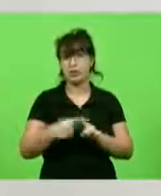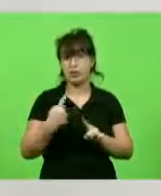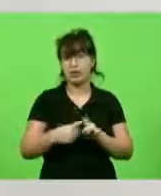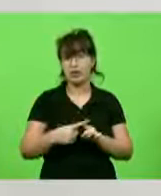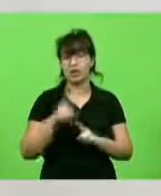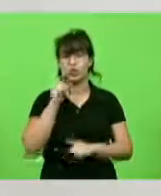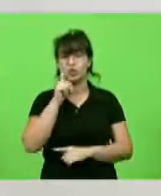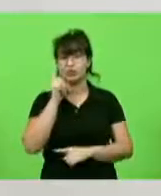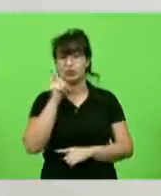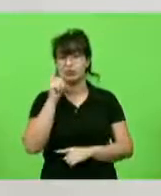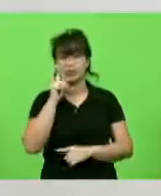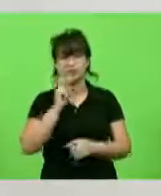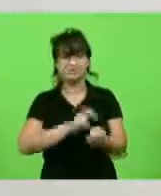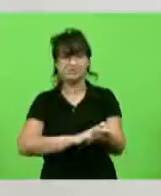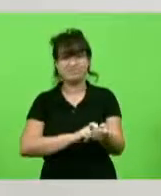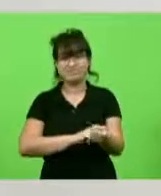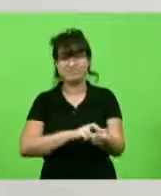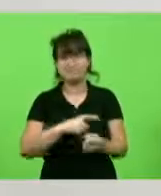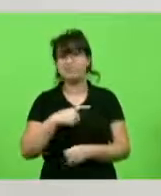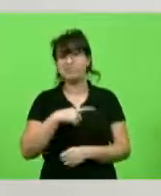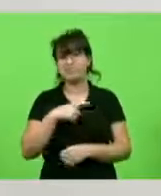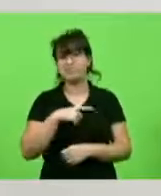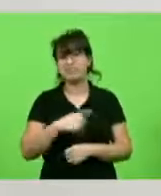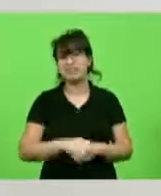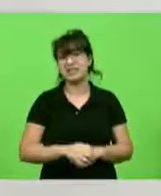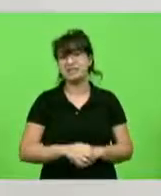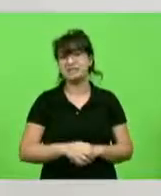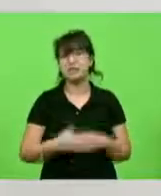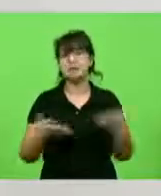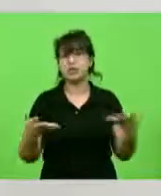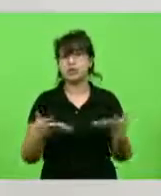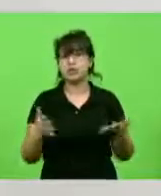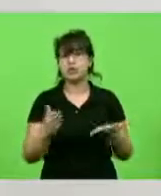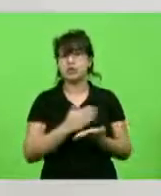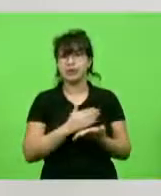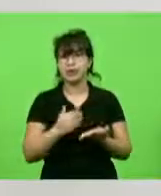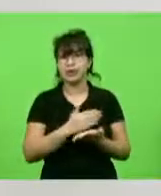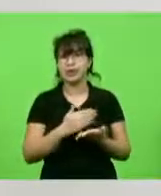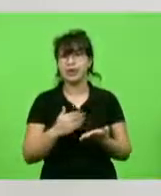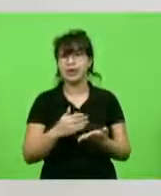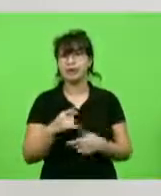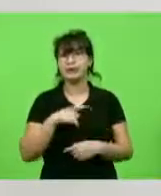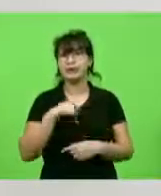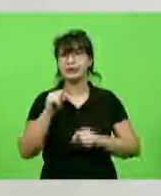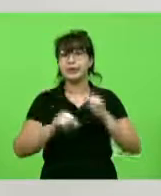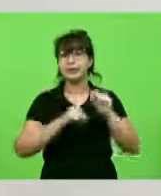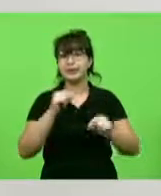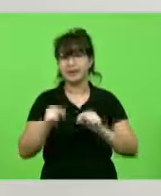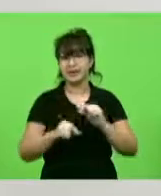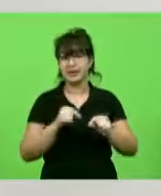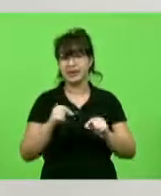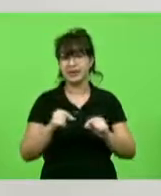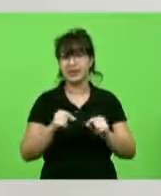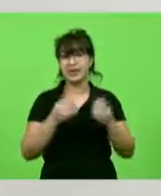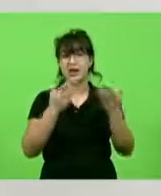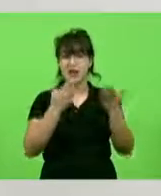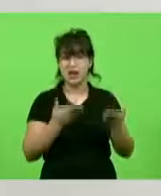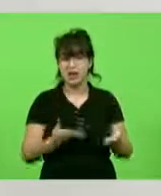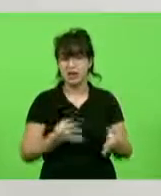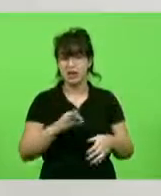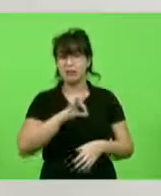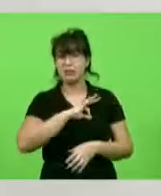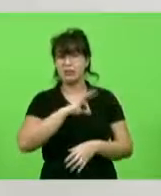talvez a maior situação estressante hoje que nós estamos passando é o mau uso e o mau emprego da força policial militar.